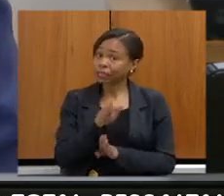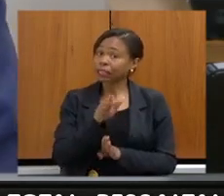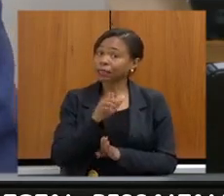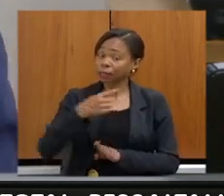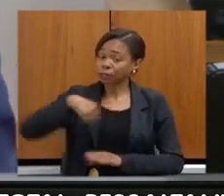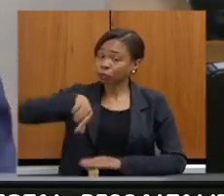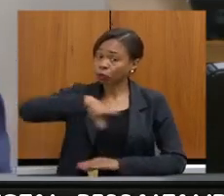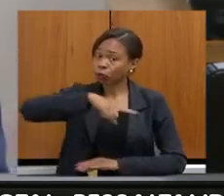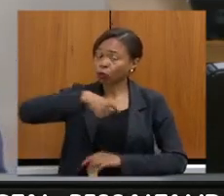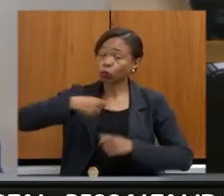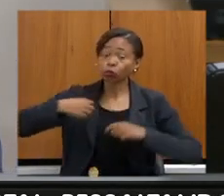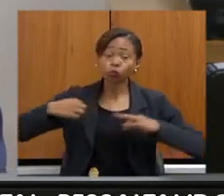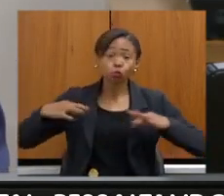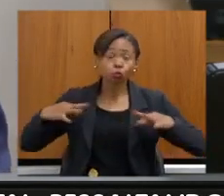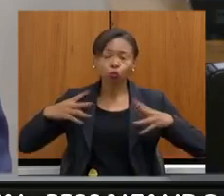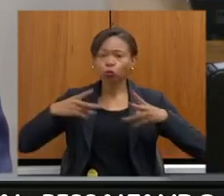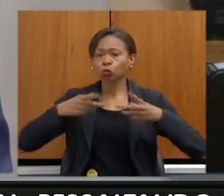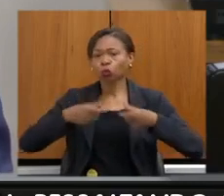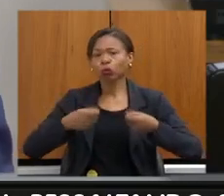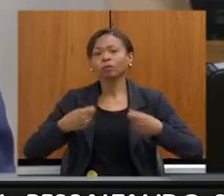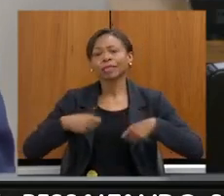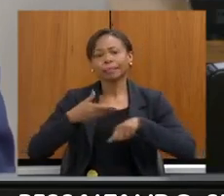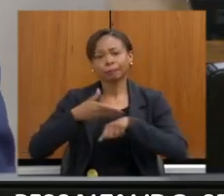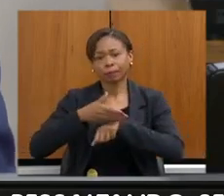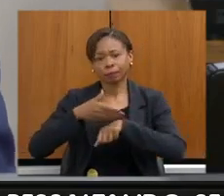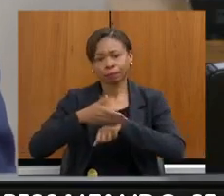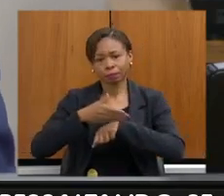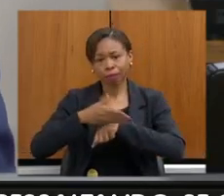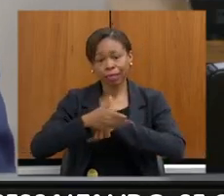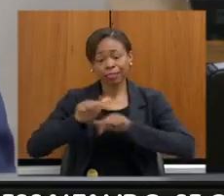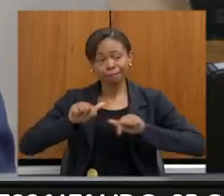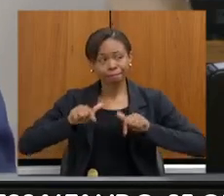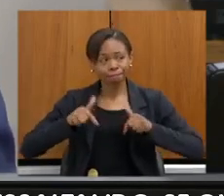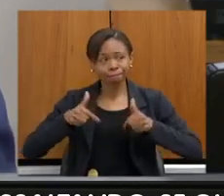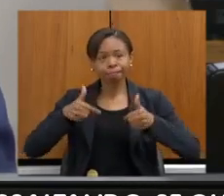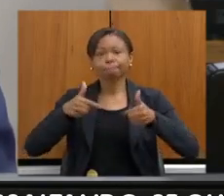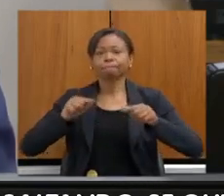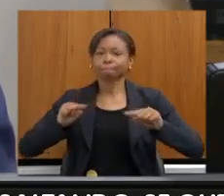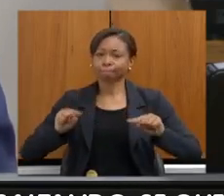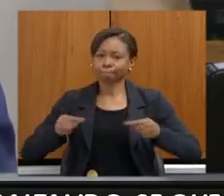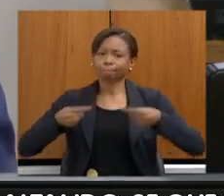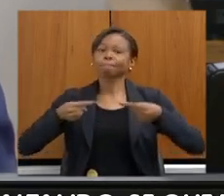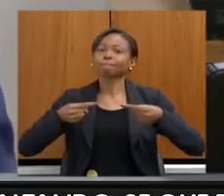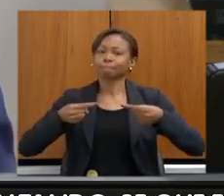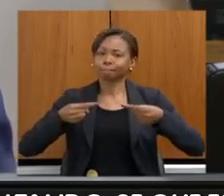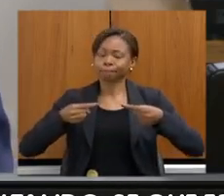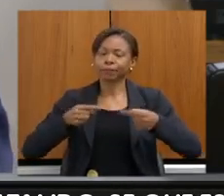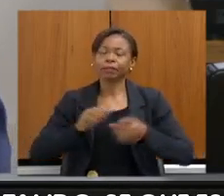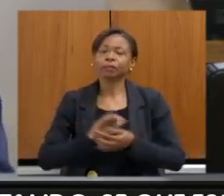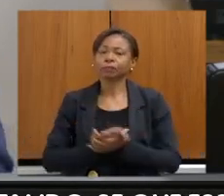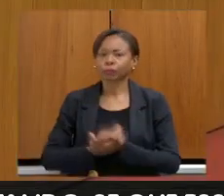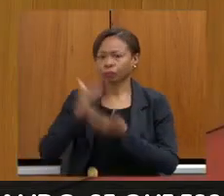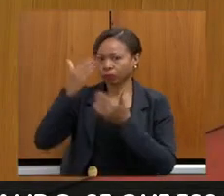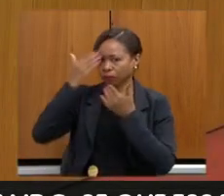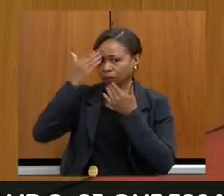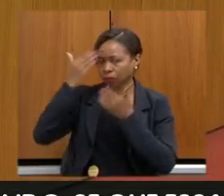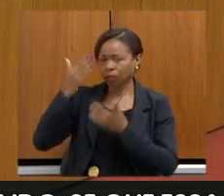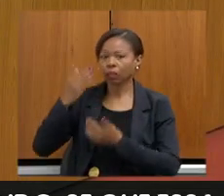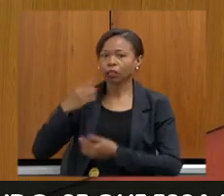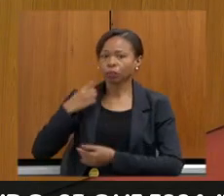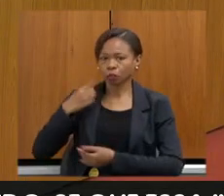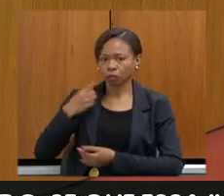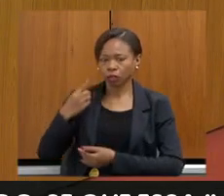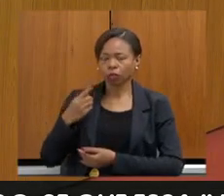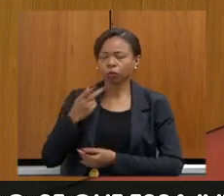todos para que nós possamos enfrentar esse grande desafio. muito obrigado, deputado, pelas suas considerações.